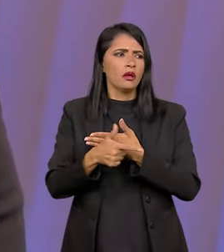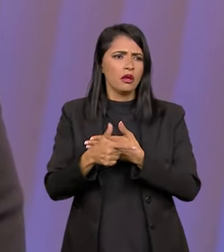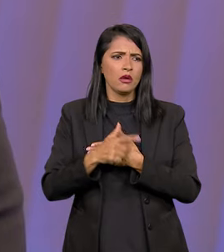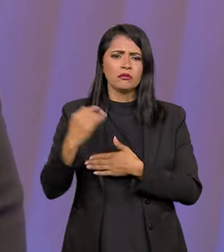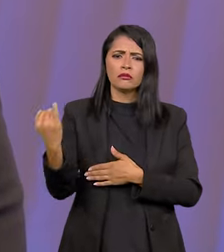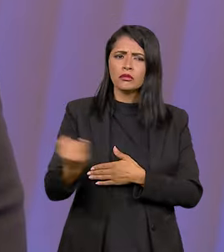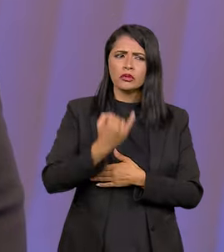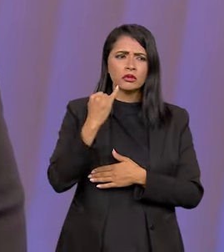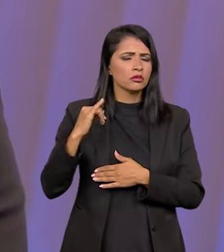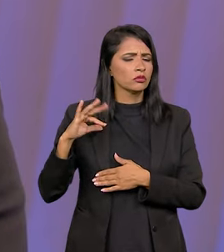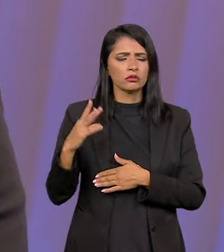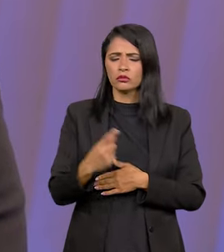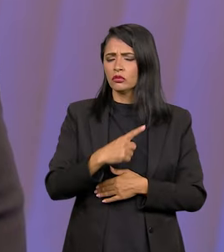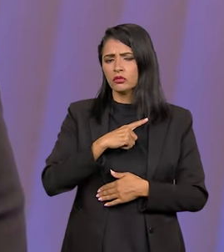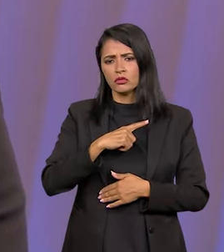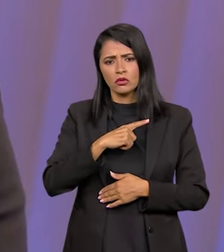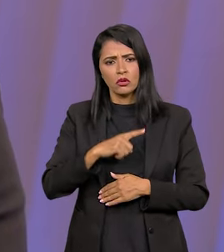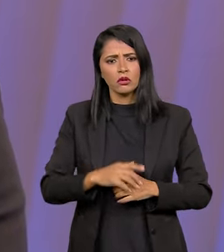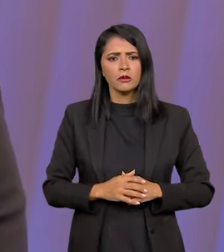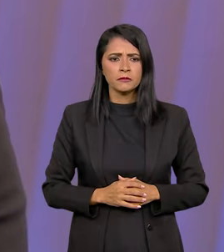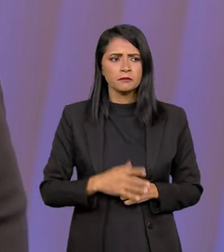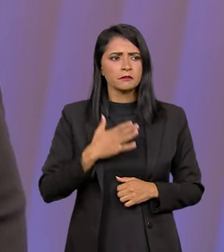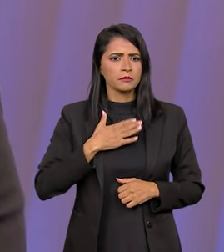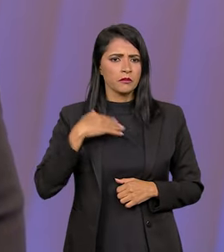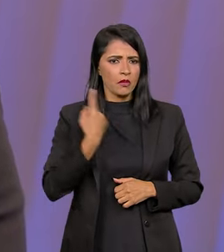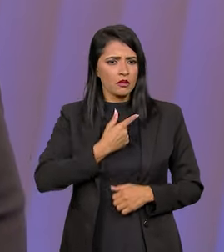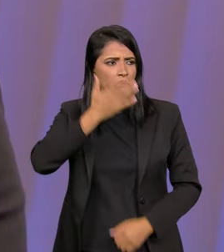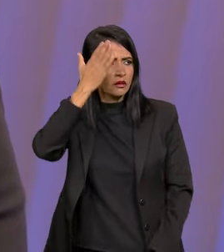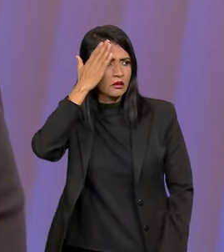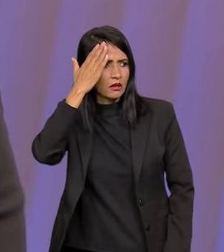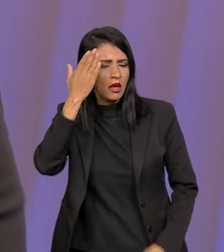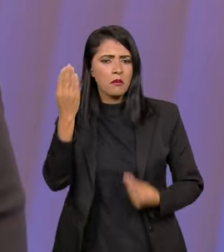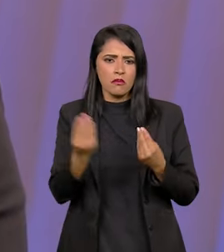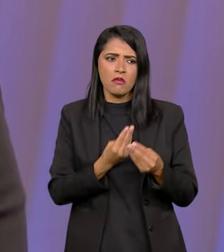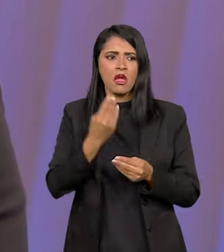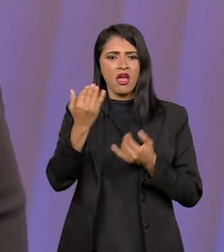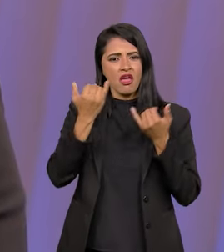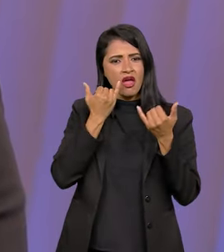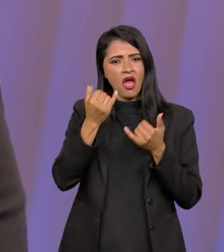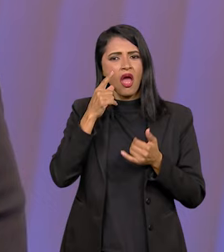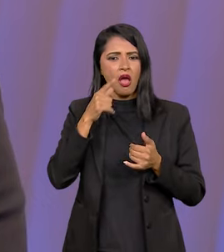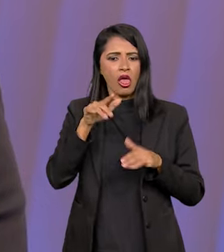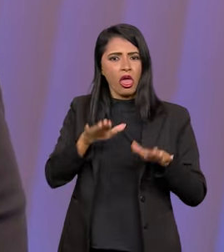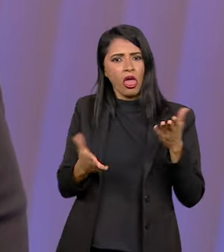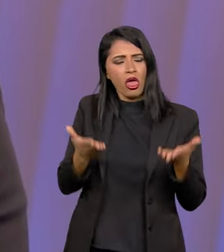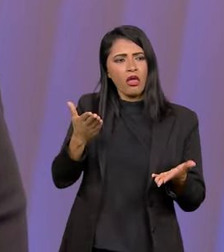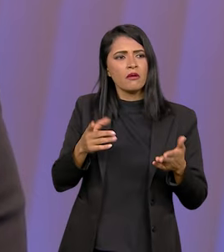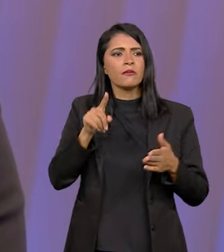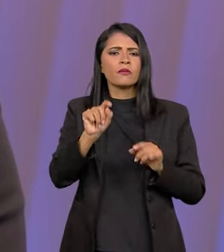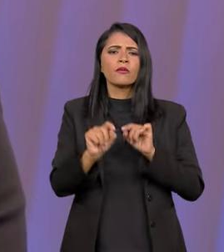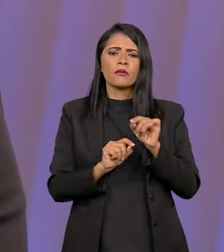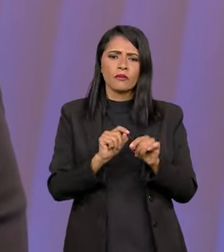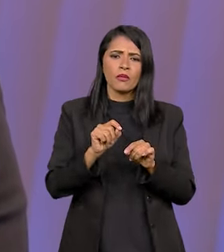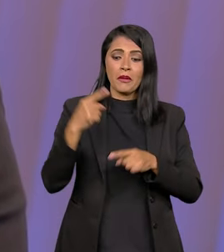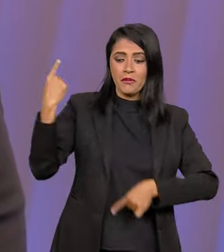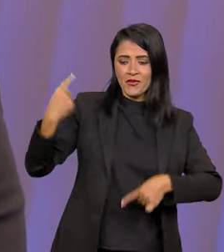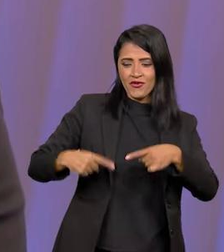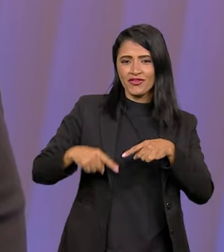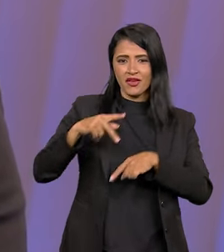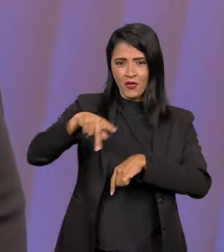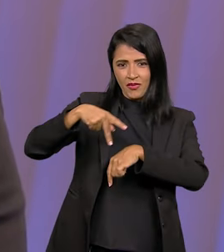papel essencial para todo o governo democrático. Hoje a gente sabe que a desinformação desestabiliza